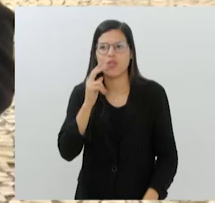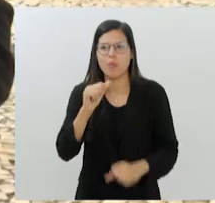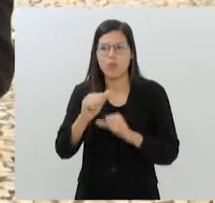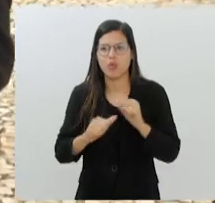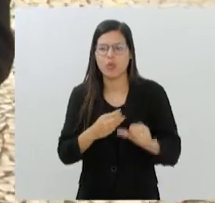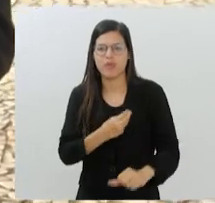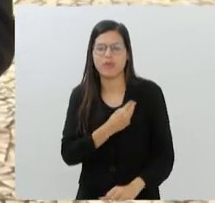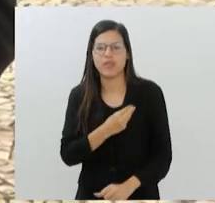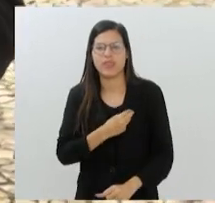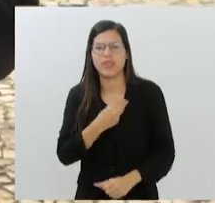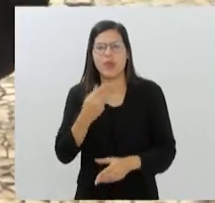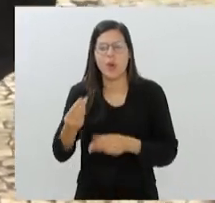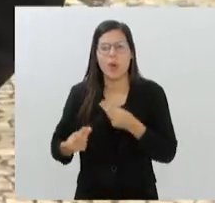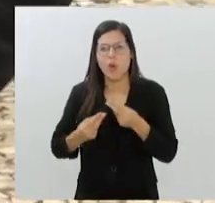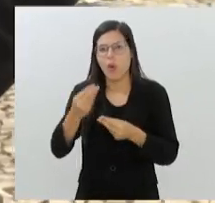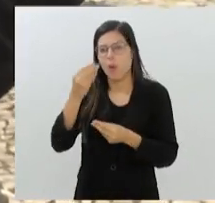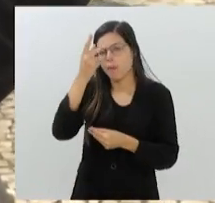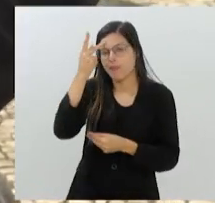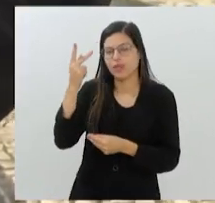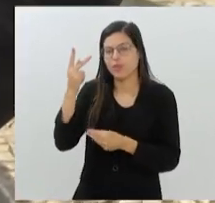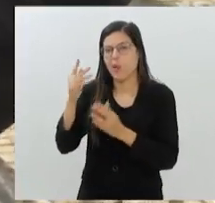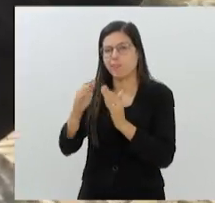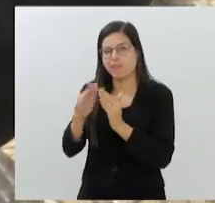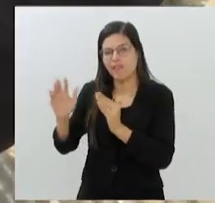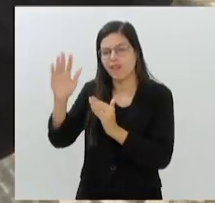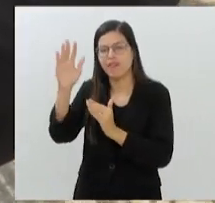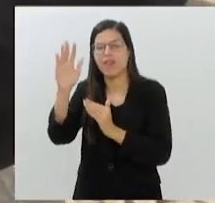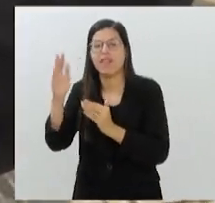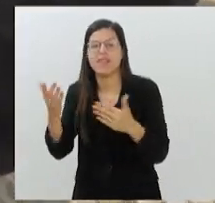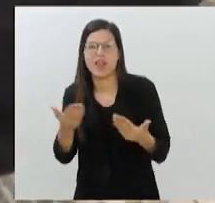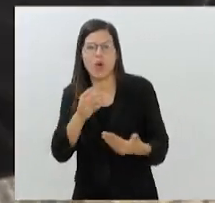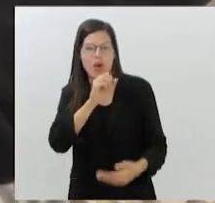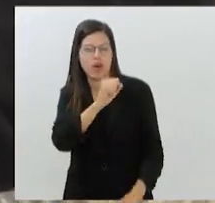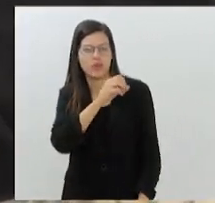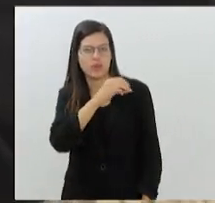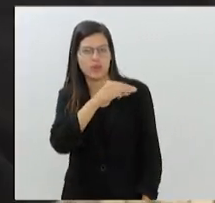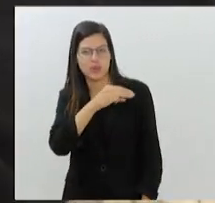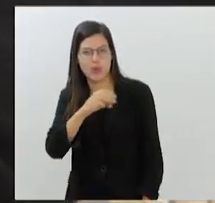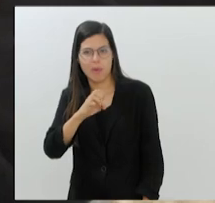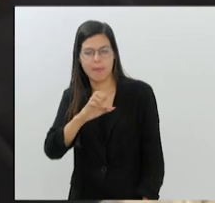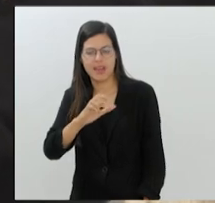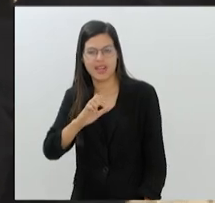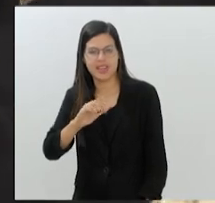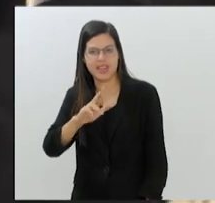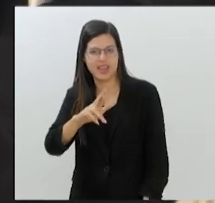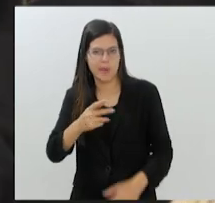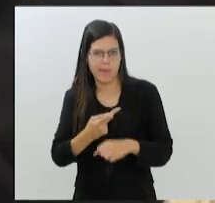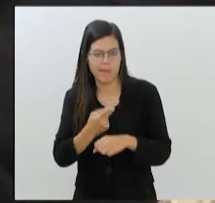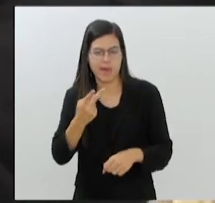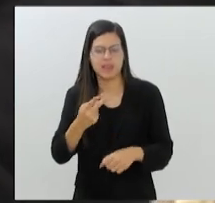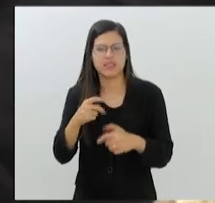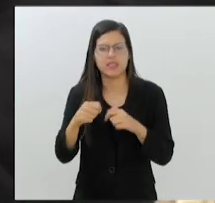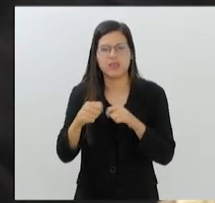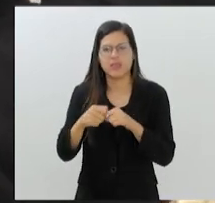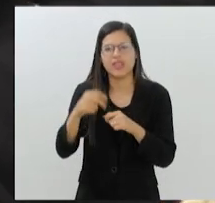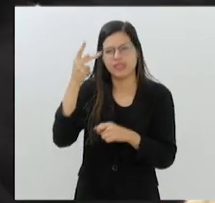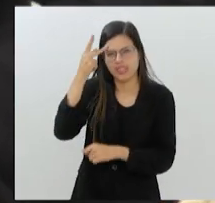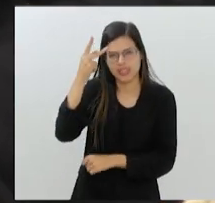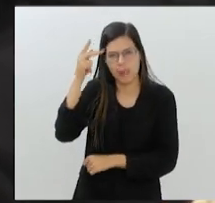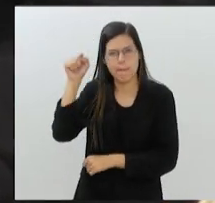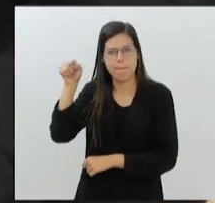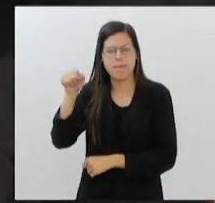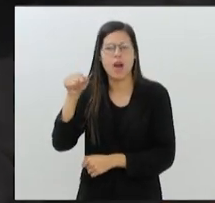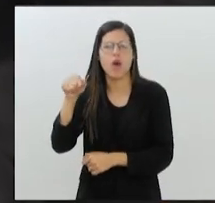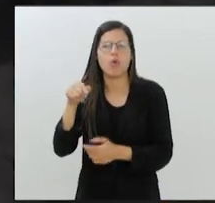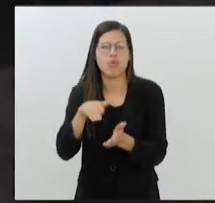favela que se tornou o melhor sommelier do Brasil. A gente fez um pré-lançamento na Bienal de São Paulo, no último dia 14 de setembro. Agora, dia 12 de outubro, a gente